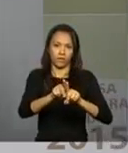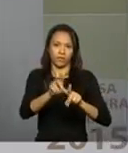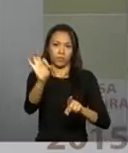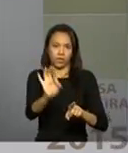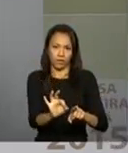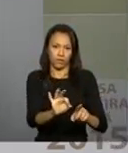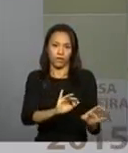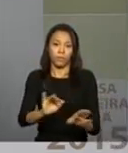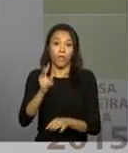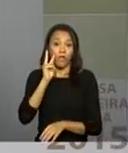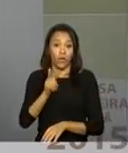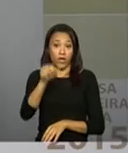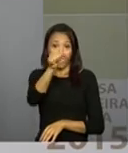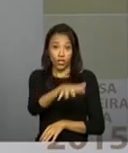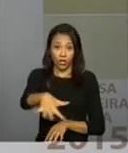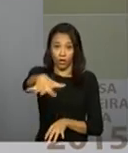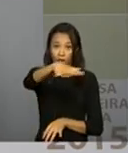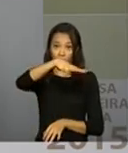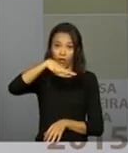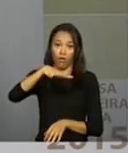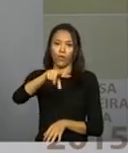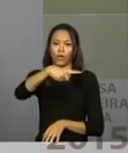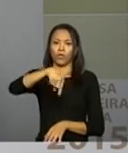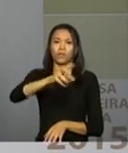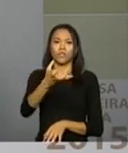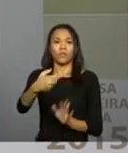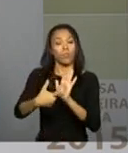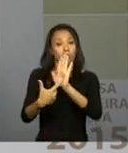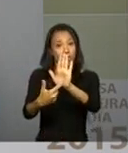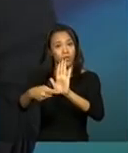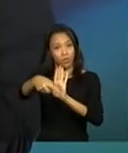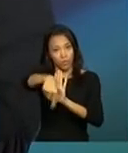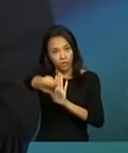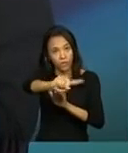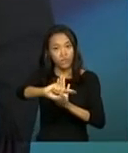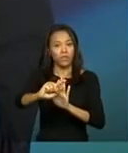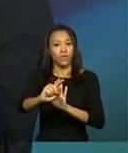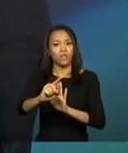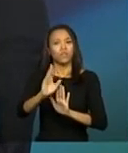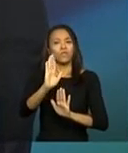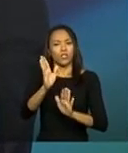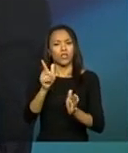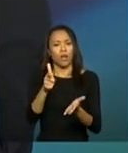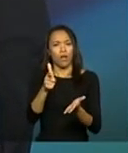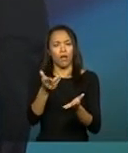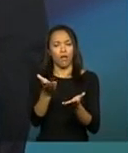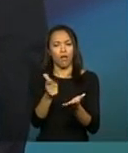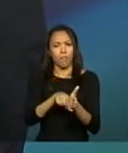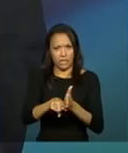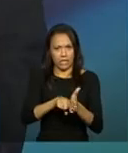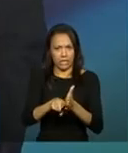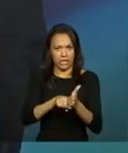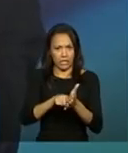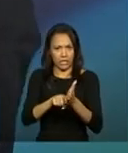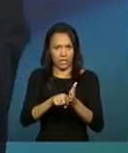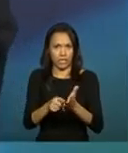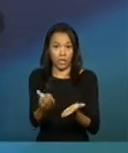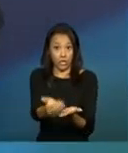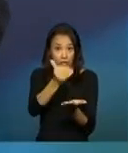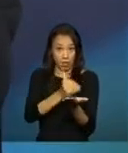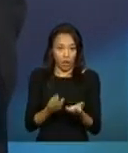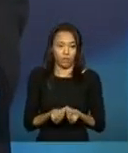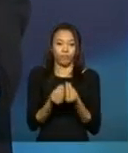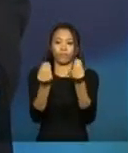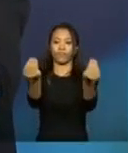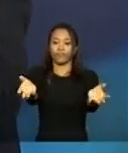Esse é o geral que a gente tinha para mostrar para vocês, como vocês já receberam a pesquisa antecipada, eu imagino que as